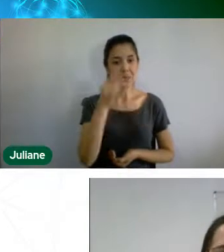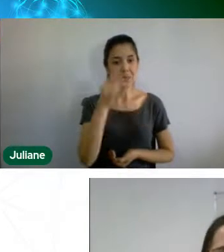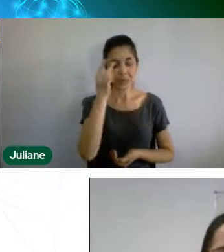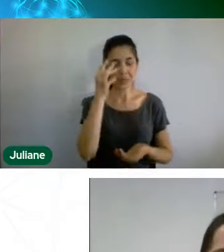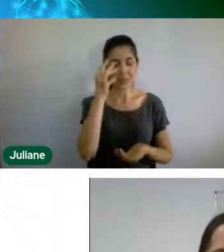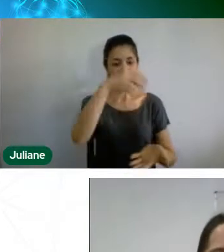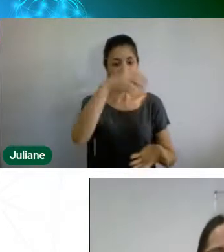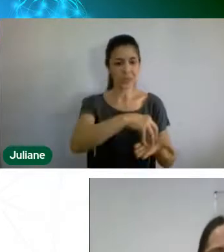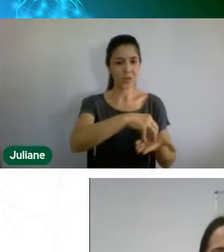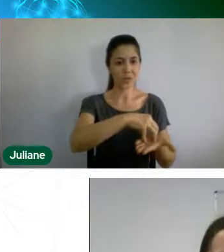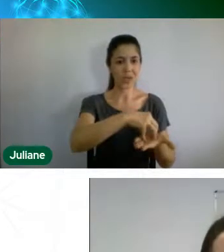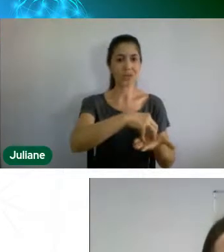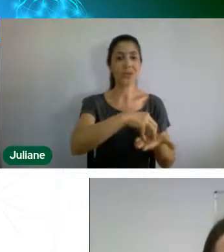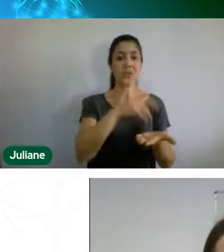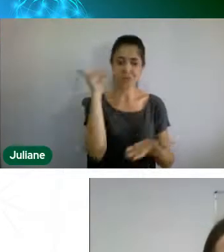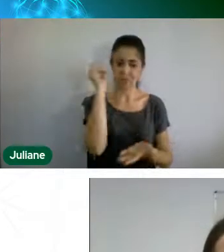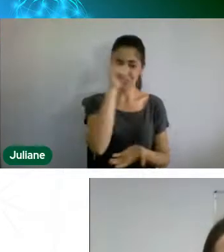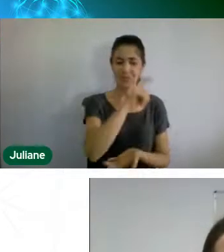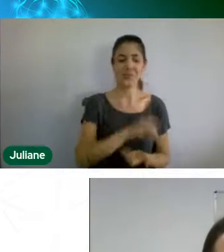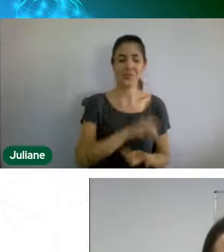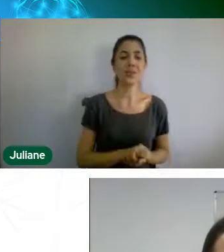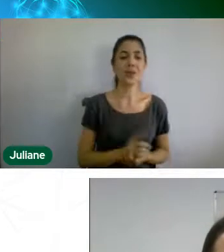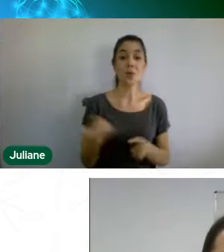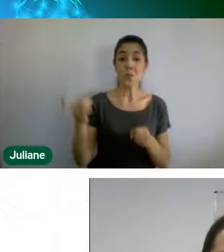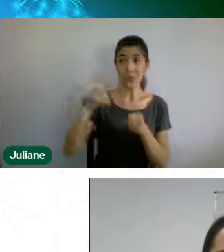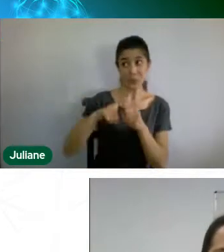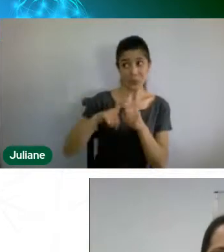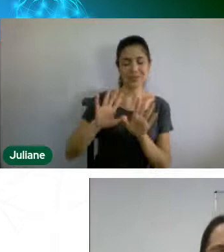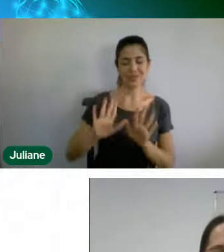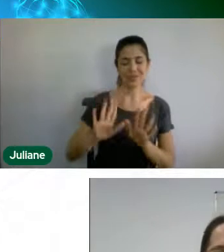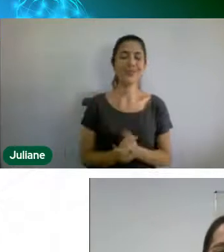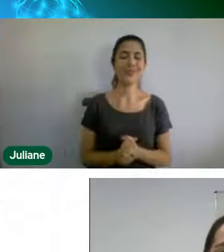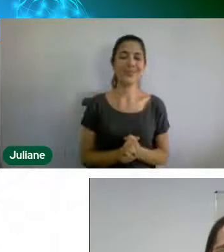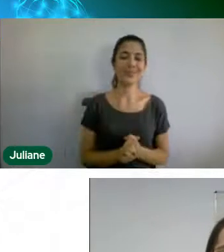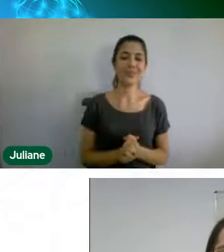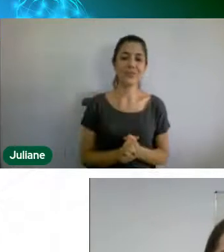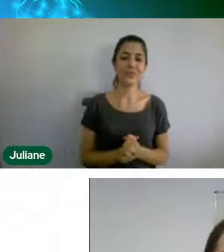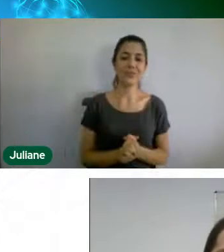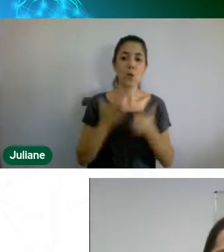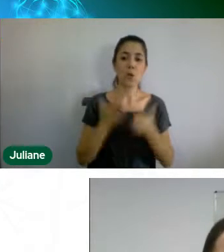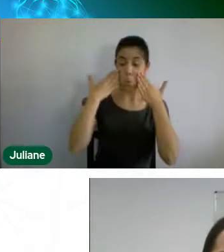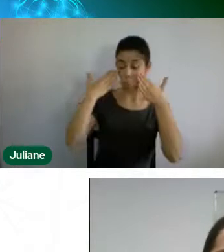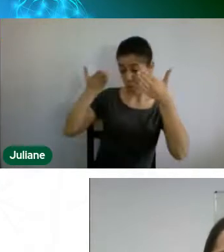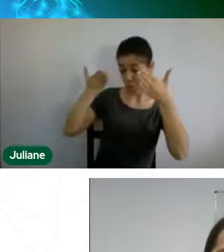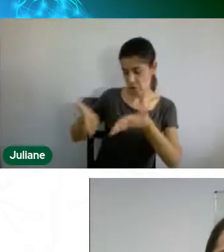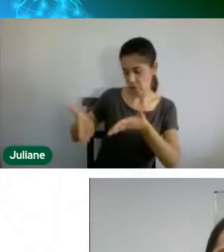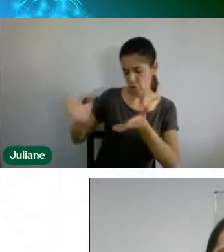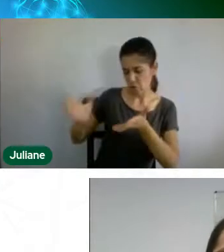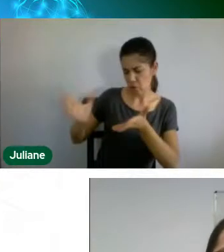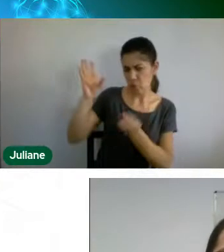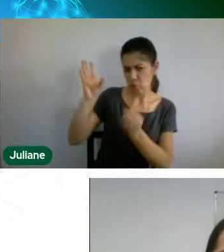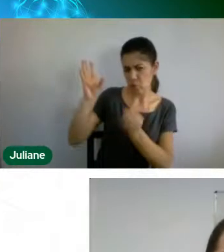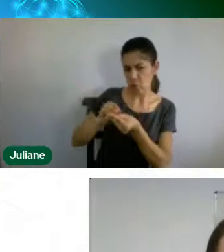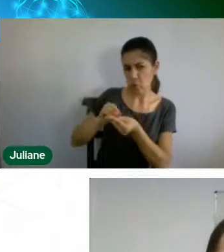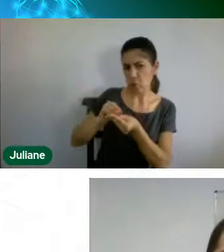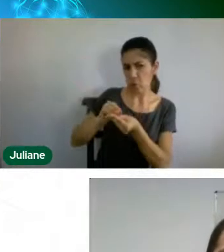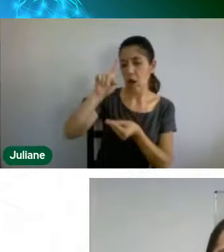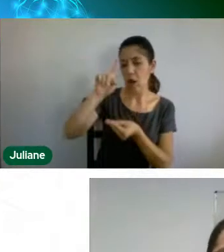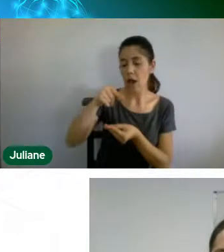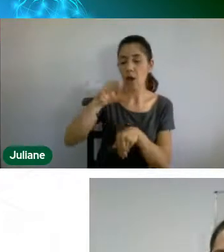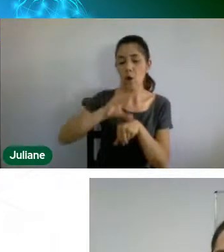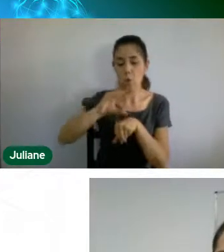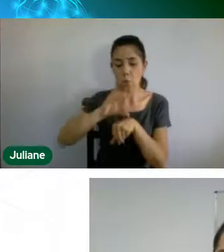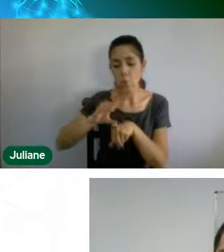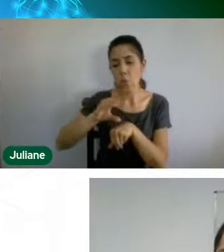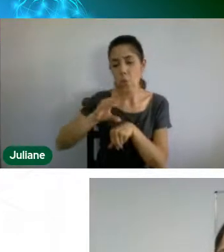então, voltando, Jussara, o foco do resumo foi o curso que foi ofertado, né, no ano